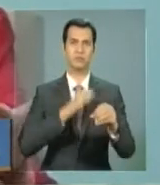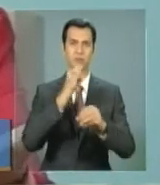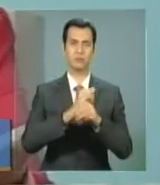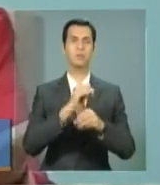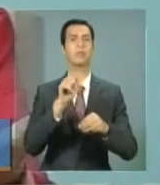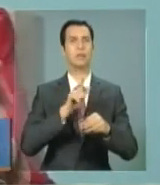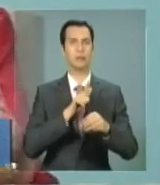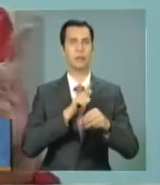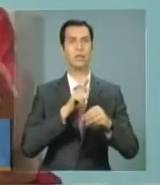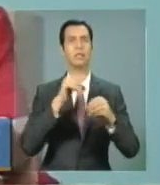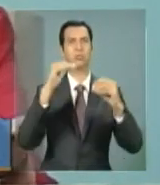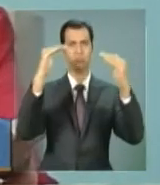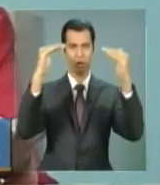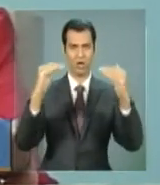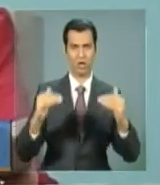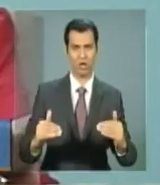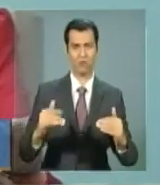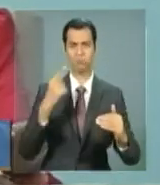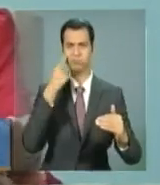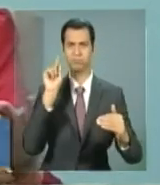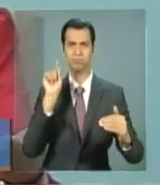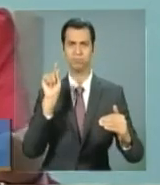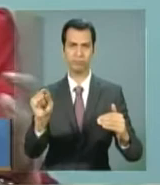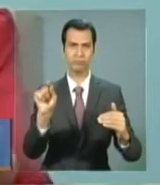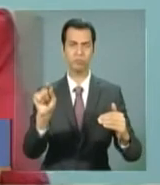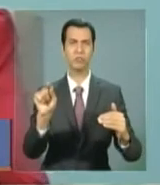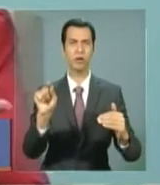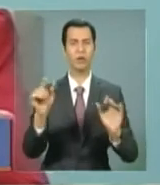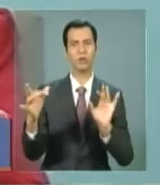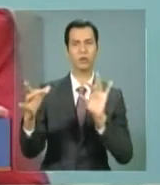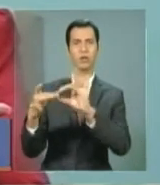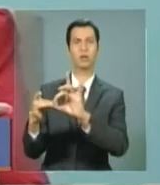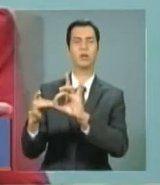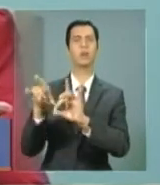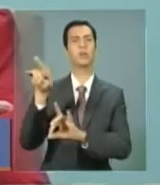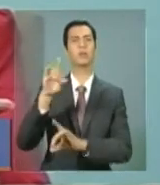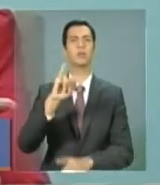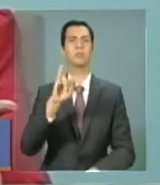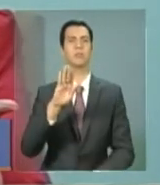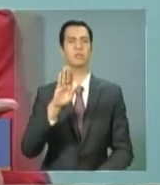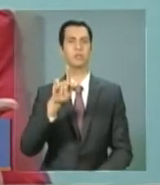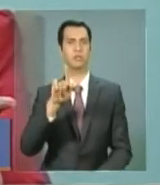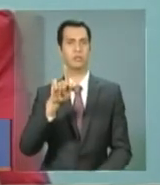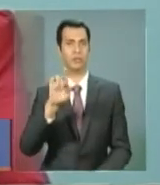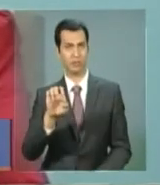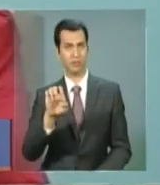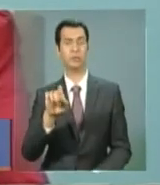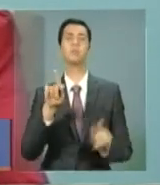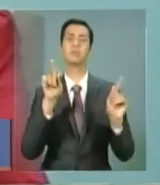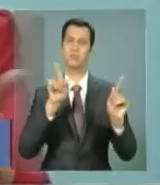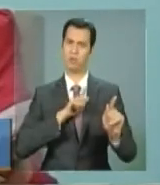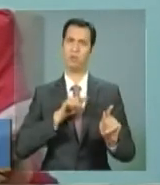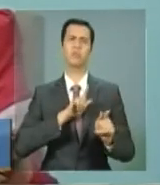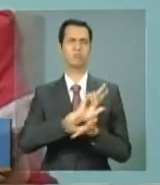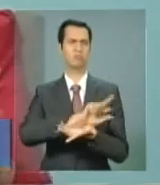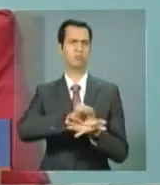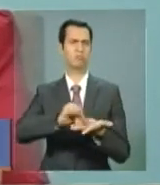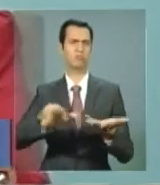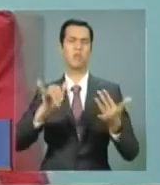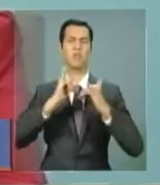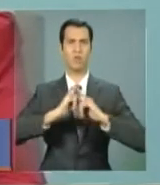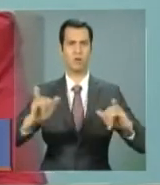também um link para o site do IBGE, com todas essas informações. Então, é